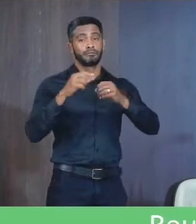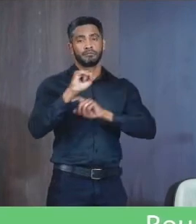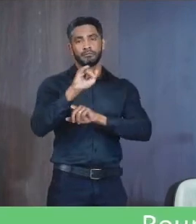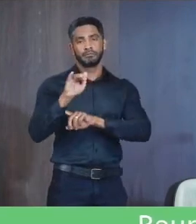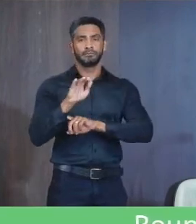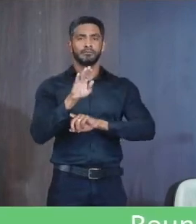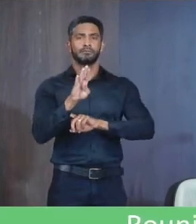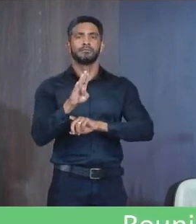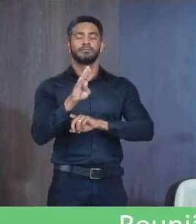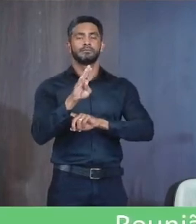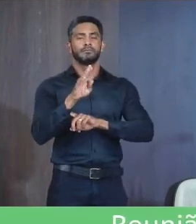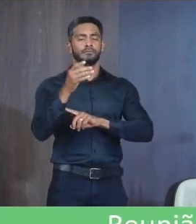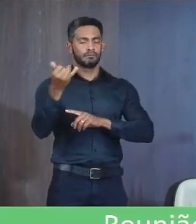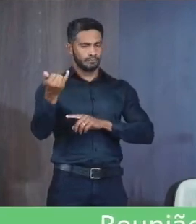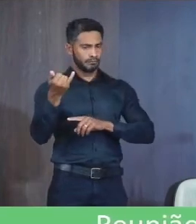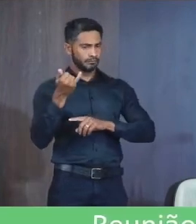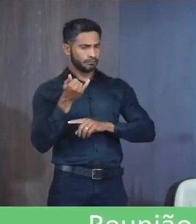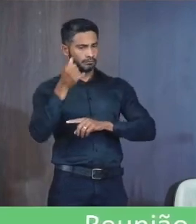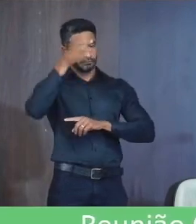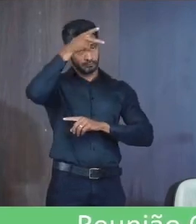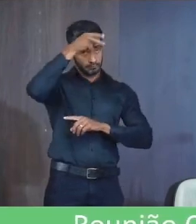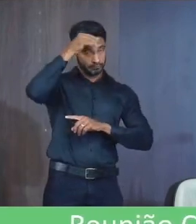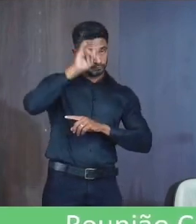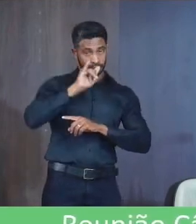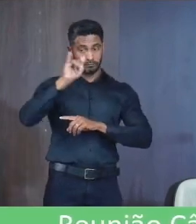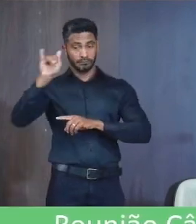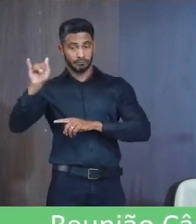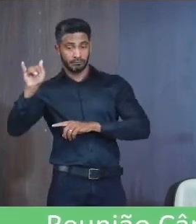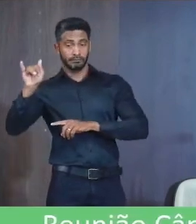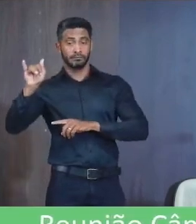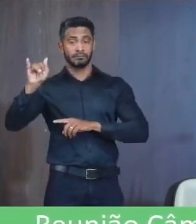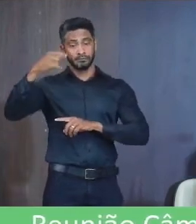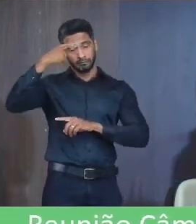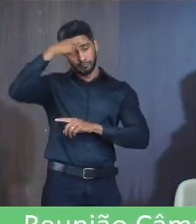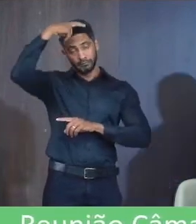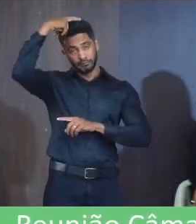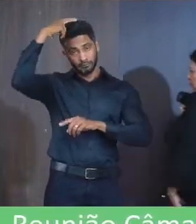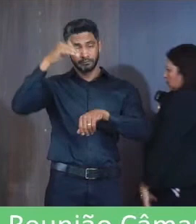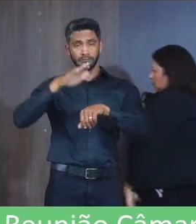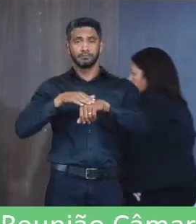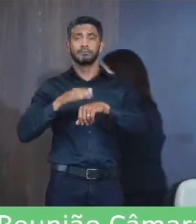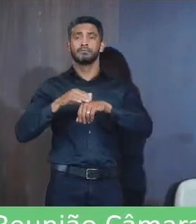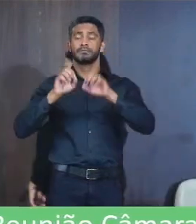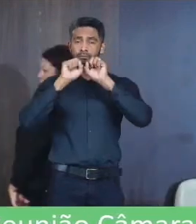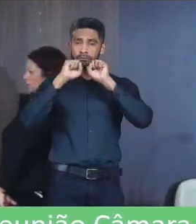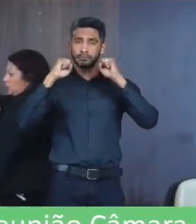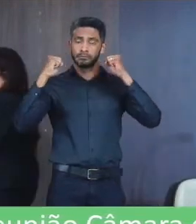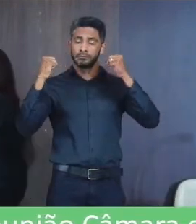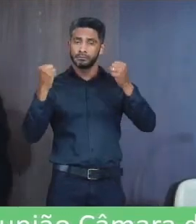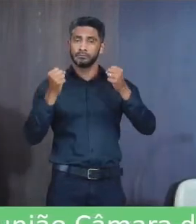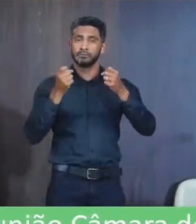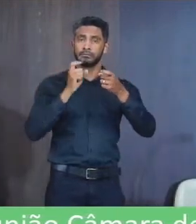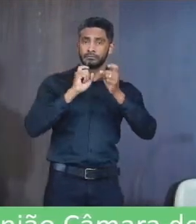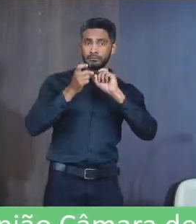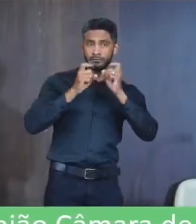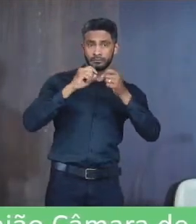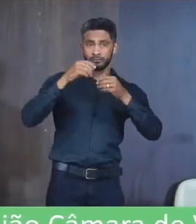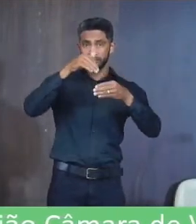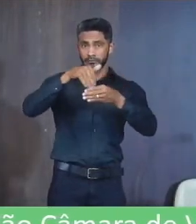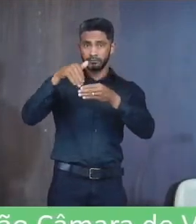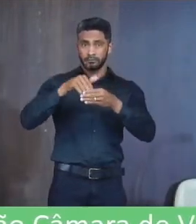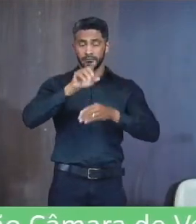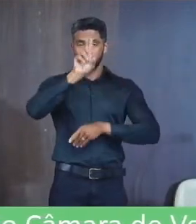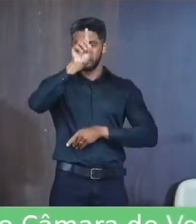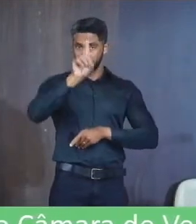Janaúba Com recomendações ao prefeito de Janaúba Edital de convocação de Assembleia Geral Ordinária Para eleição da